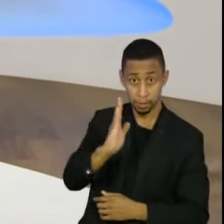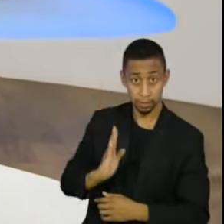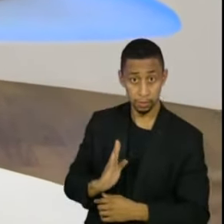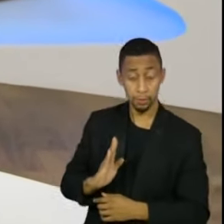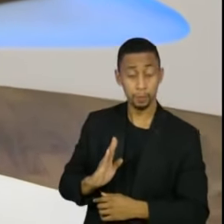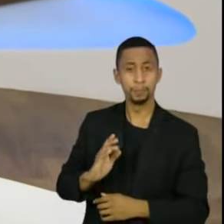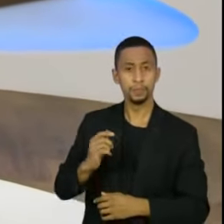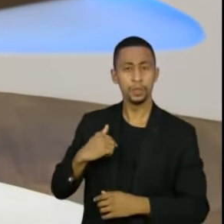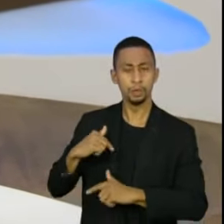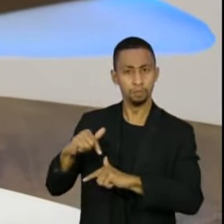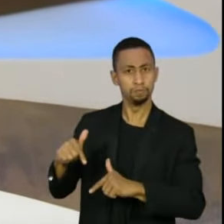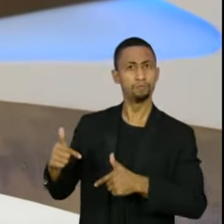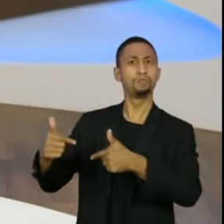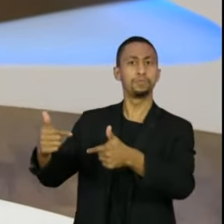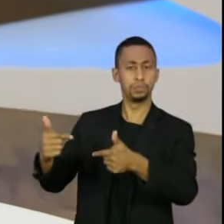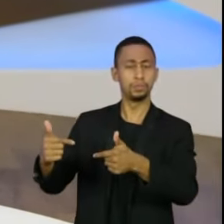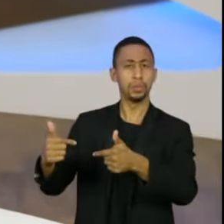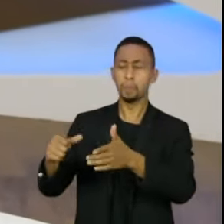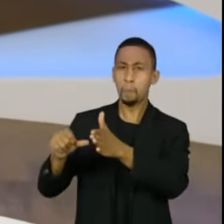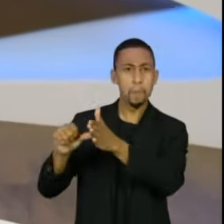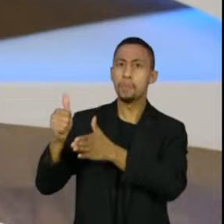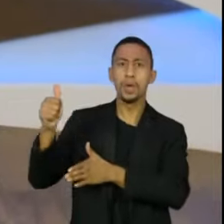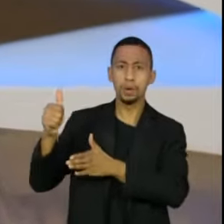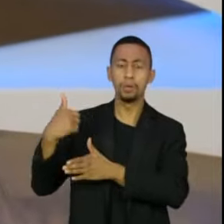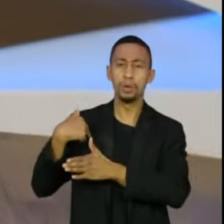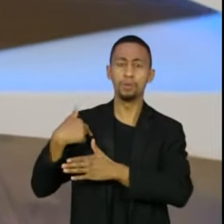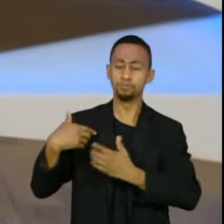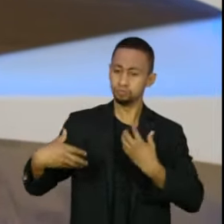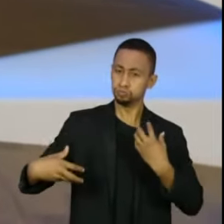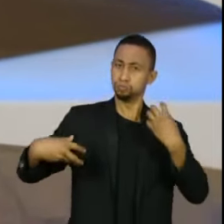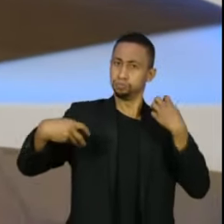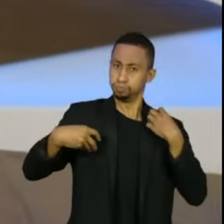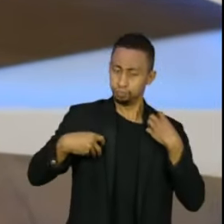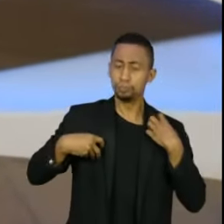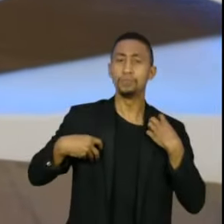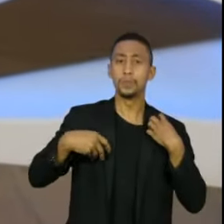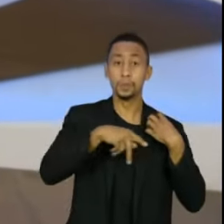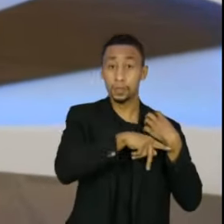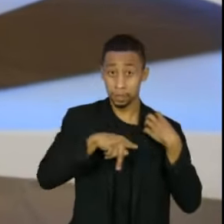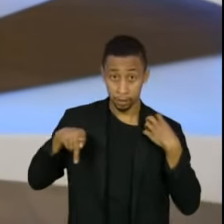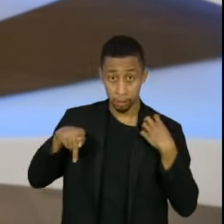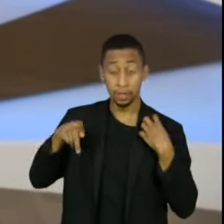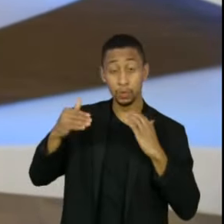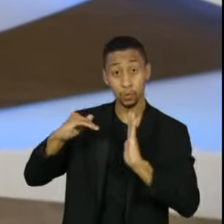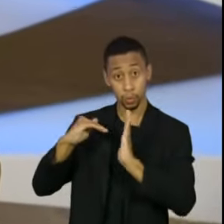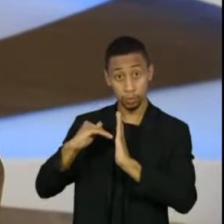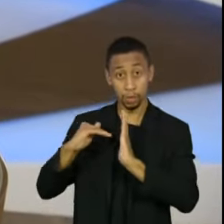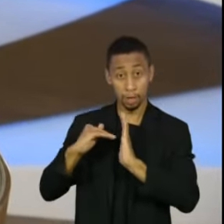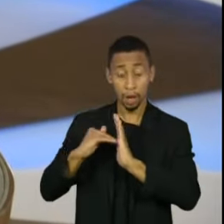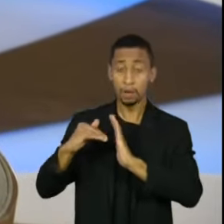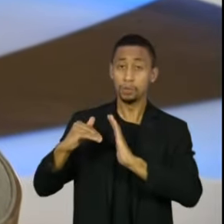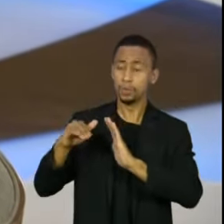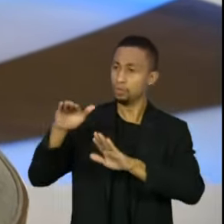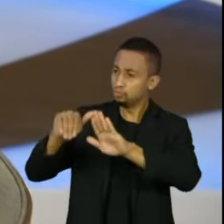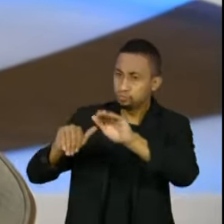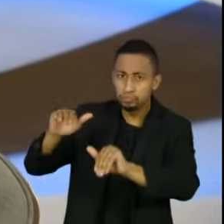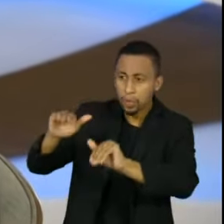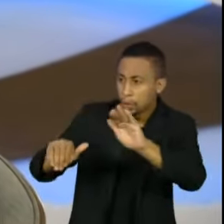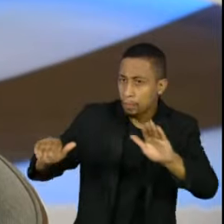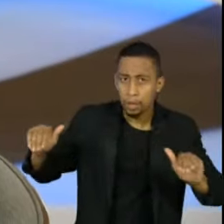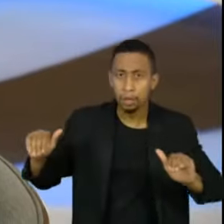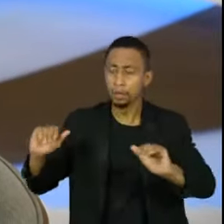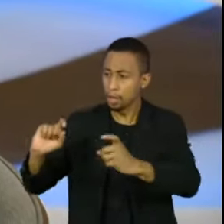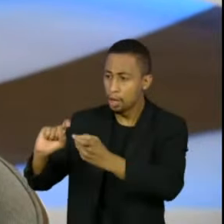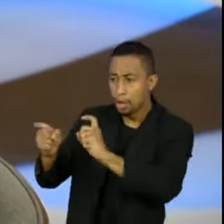presidente do Senado foi buscar reunir com os governadores, e eu fiz uma reunião com eles, ouvi todas as demandas, inclusive uma demanda que havia